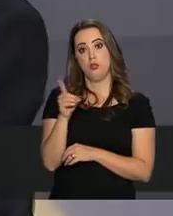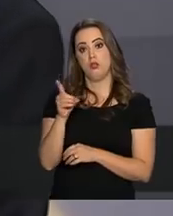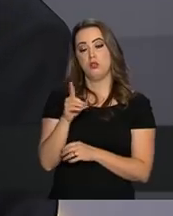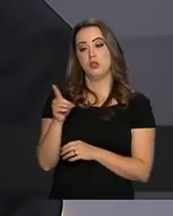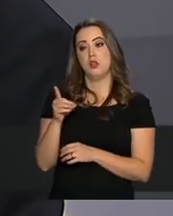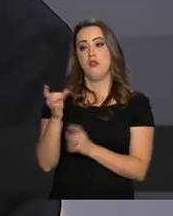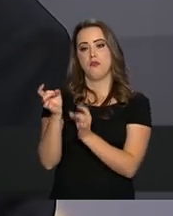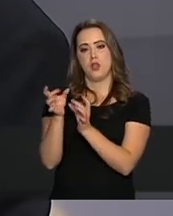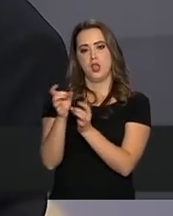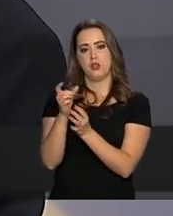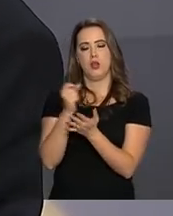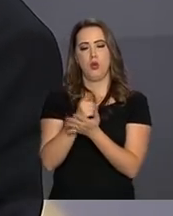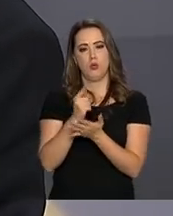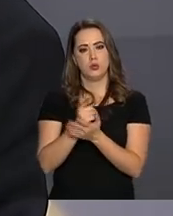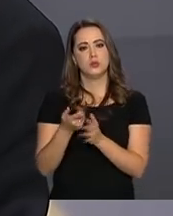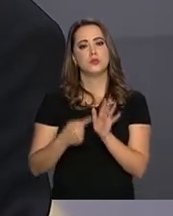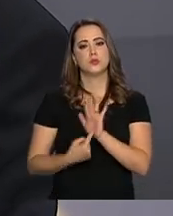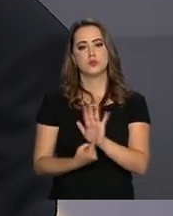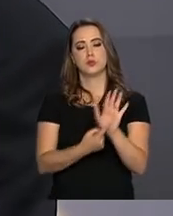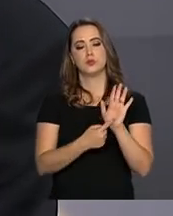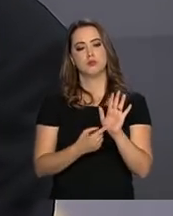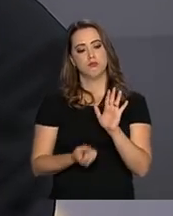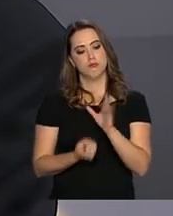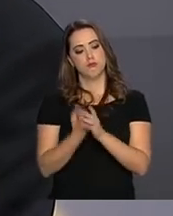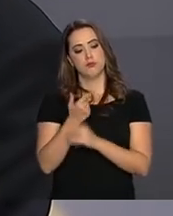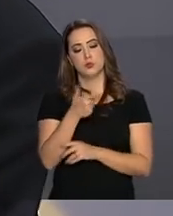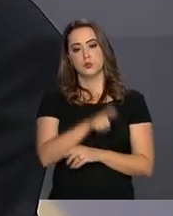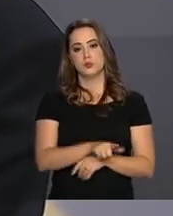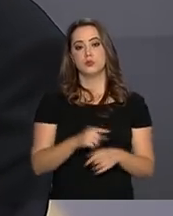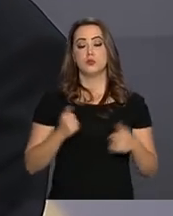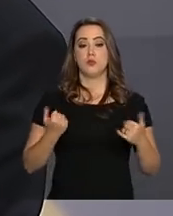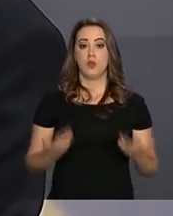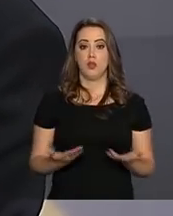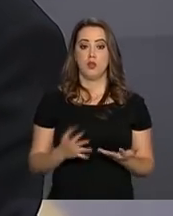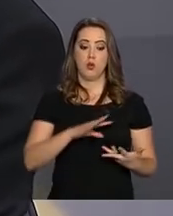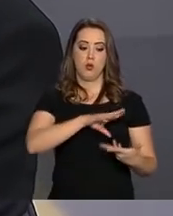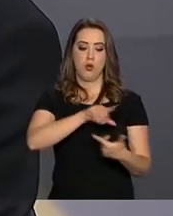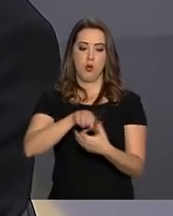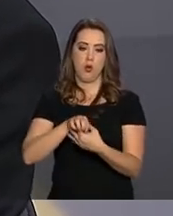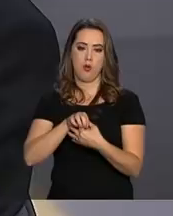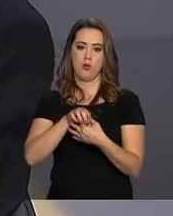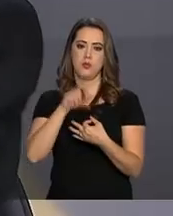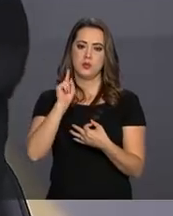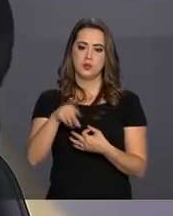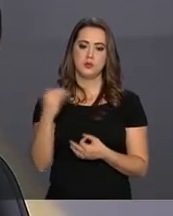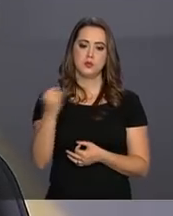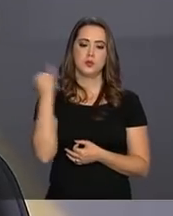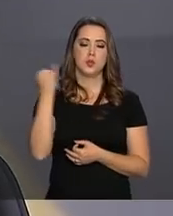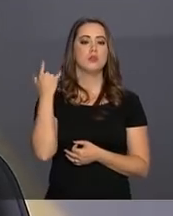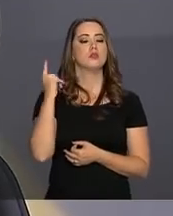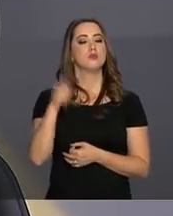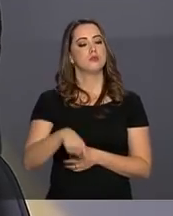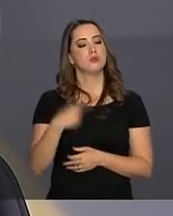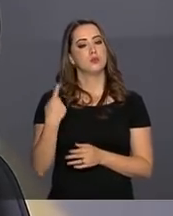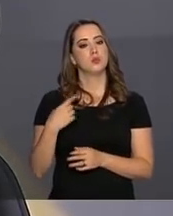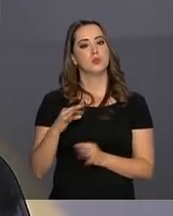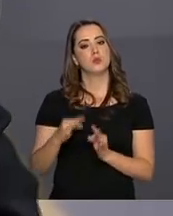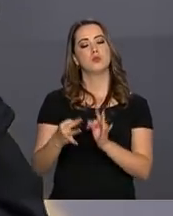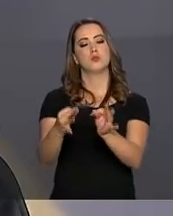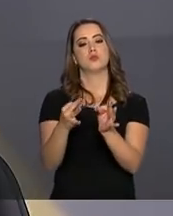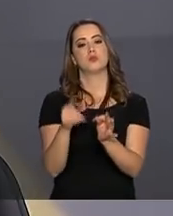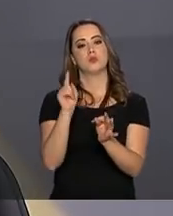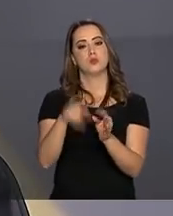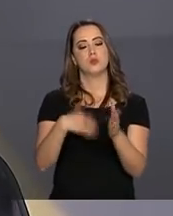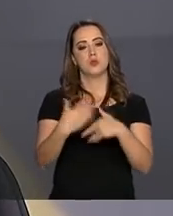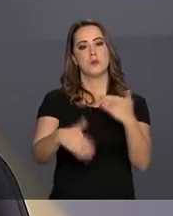renascimento. Então, a globalização é isso, é importante e a tecnologia